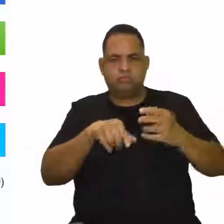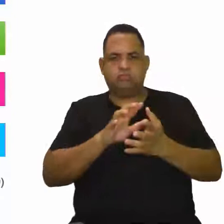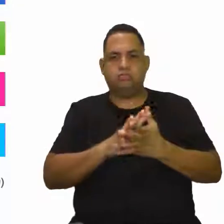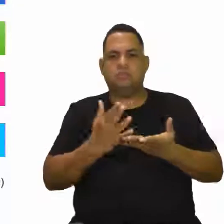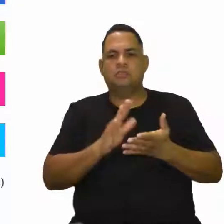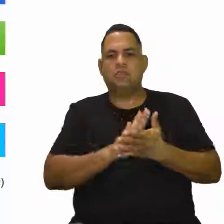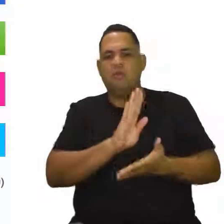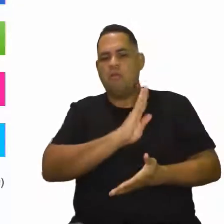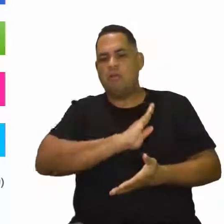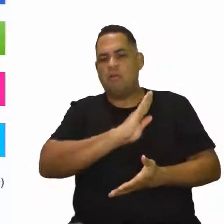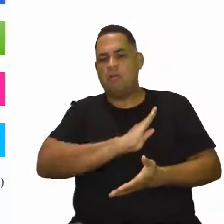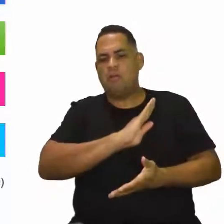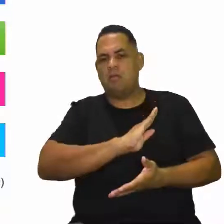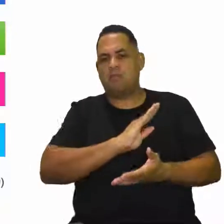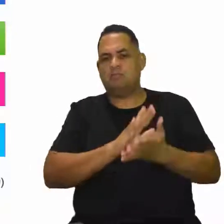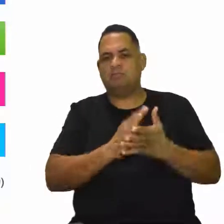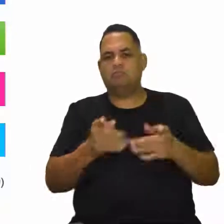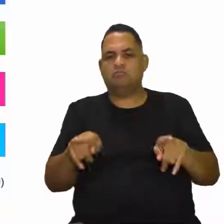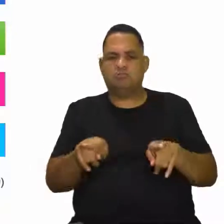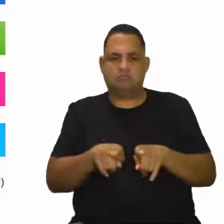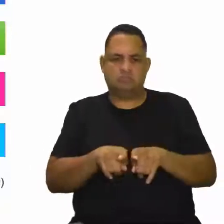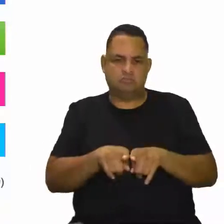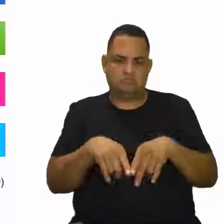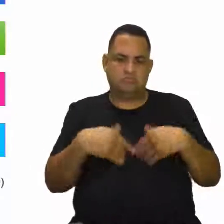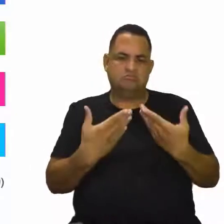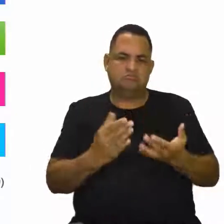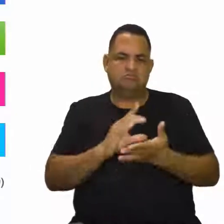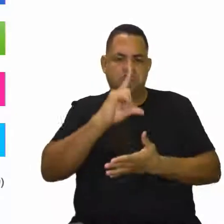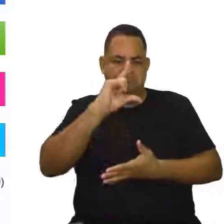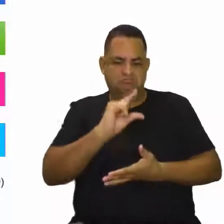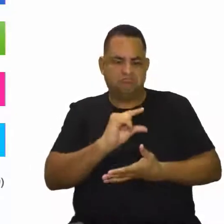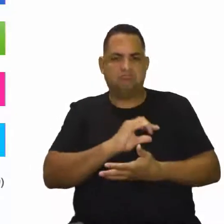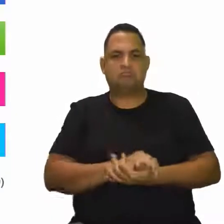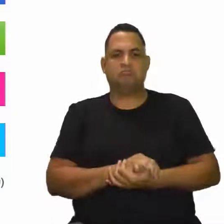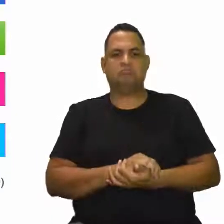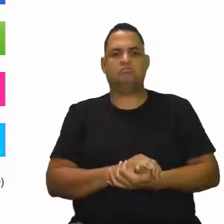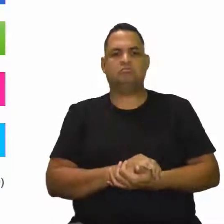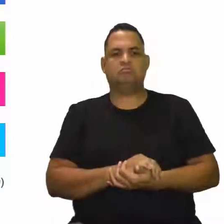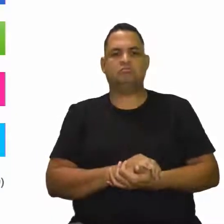ventricular, nós estamos falando aí do coração, certo?